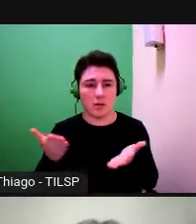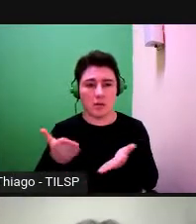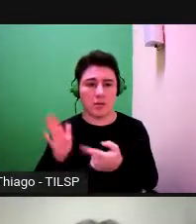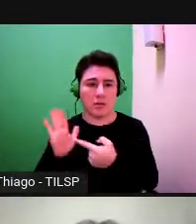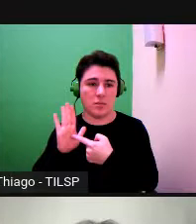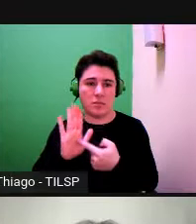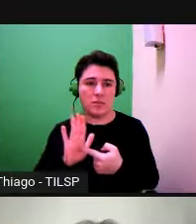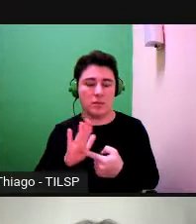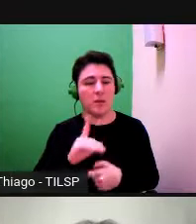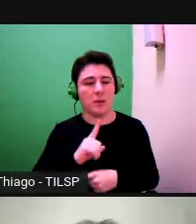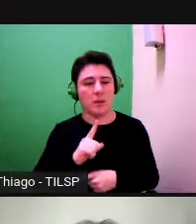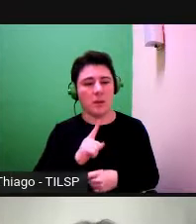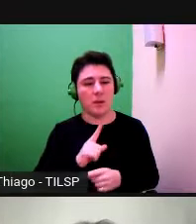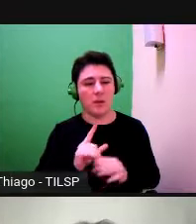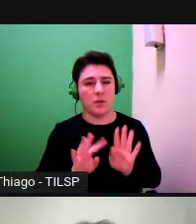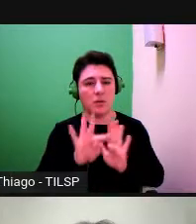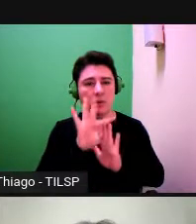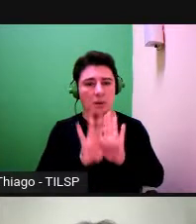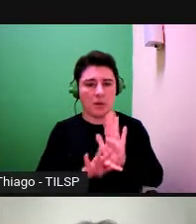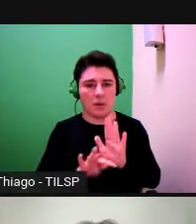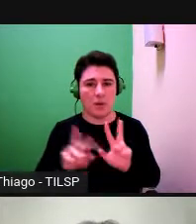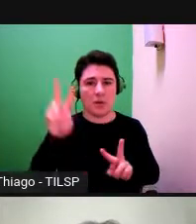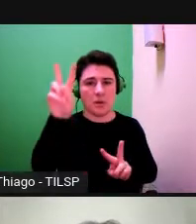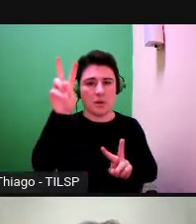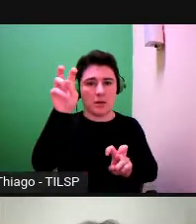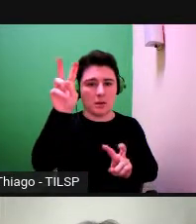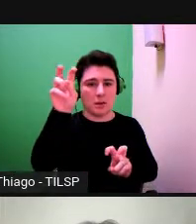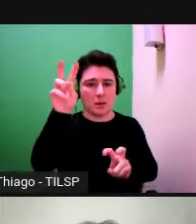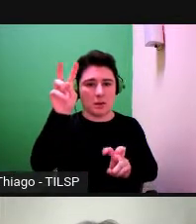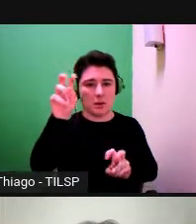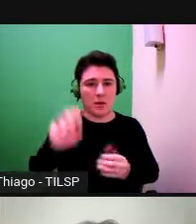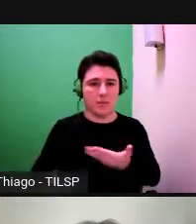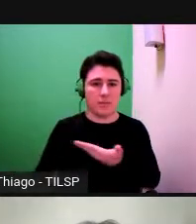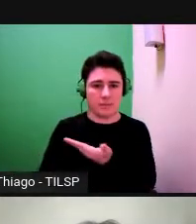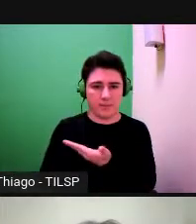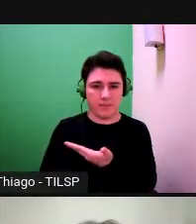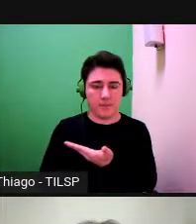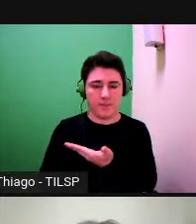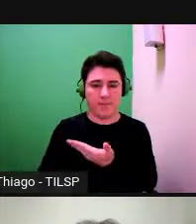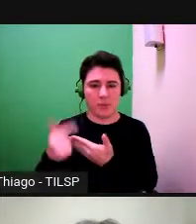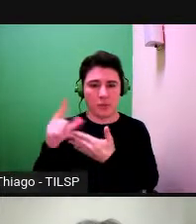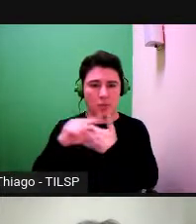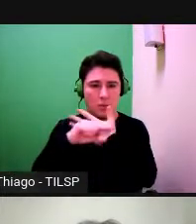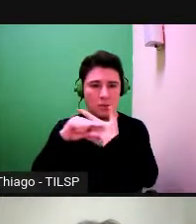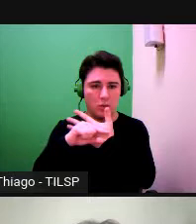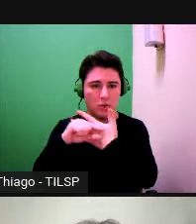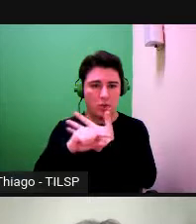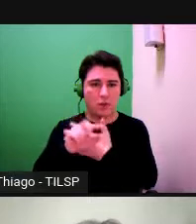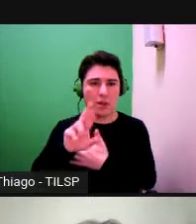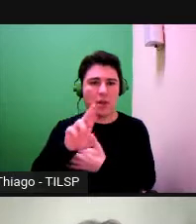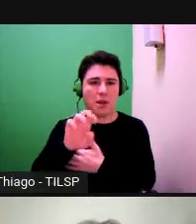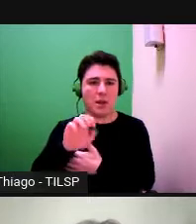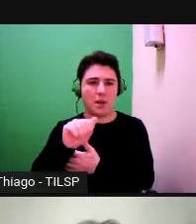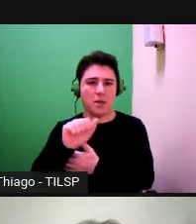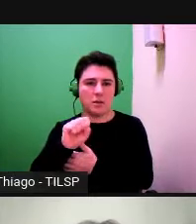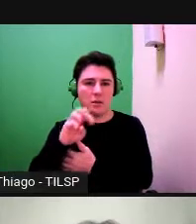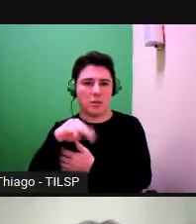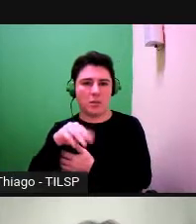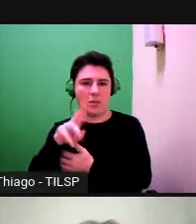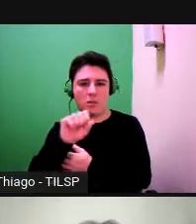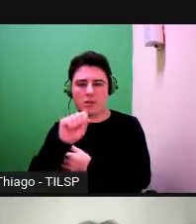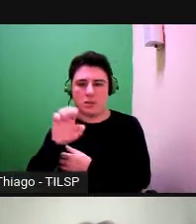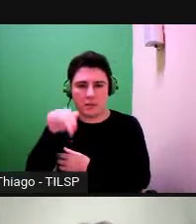passagem de Sophie Moapan, Sandrine Touré, e não me lembro do outro primeiro nome, Ribeiro.